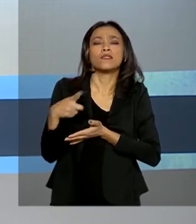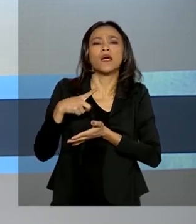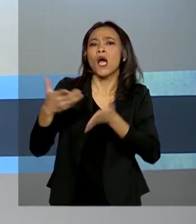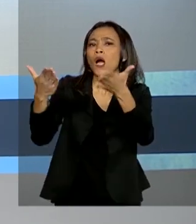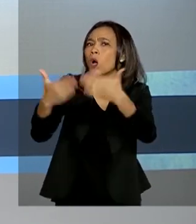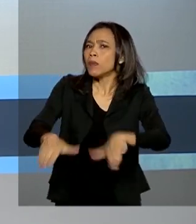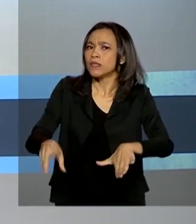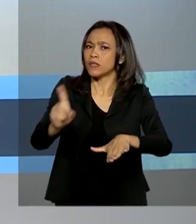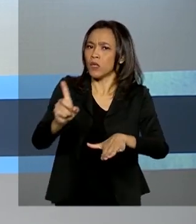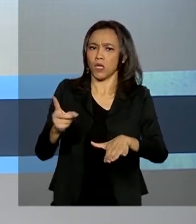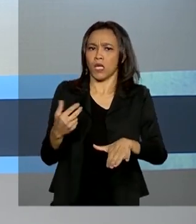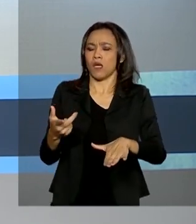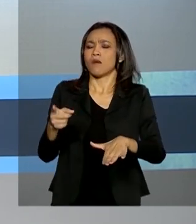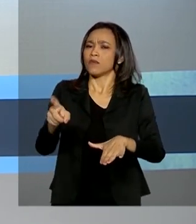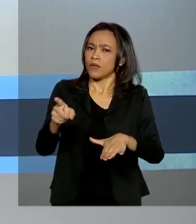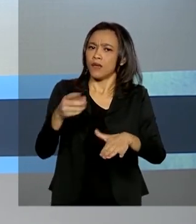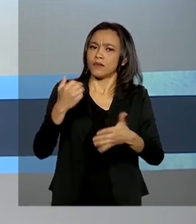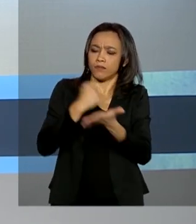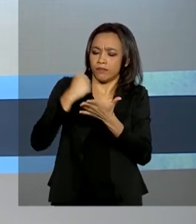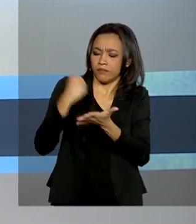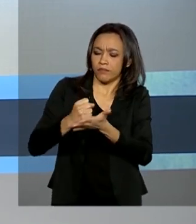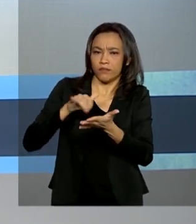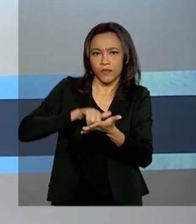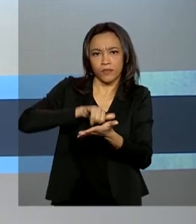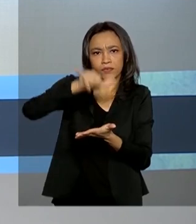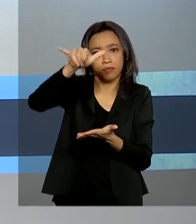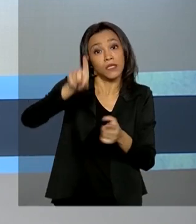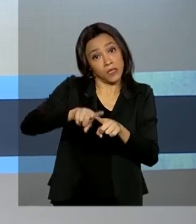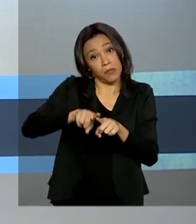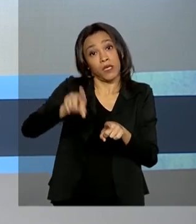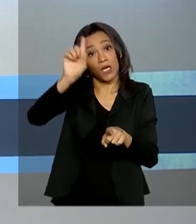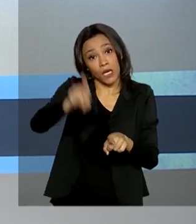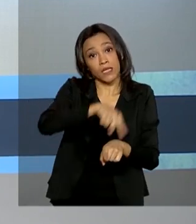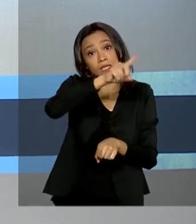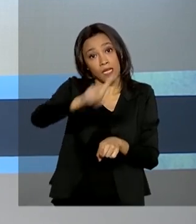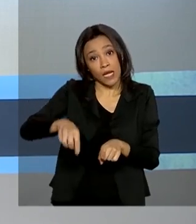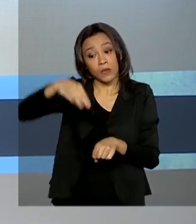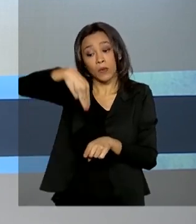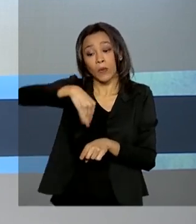penalização das passagens adquiridas e canceladas com milhas a expirar.